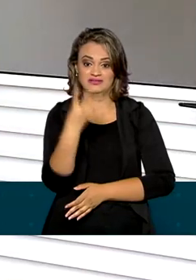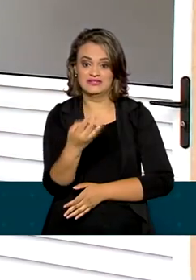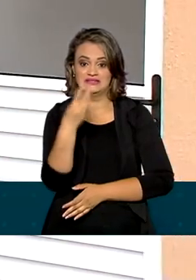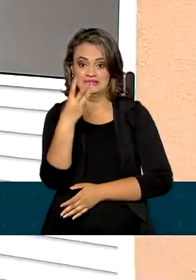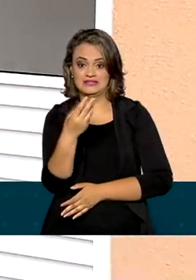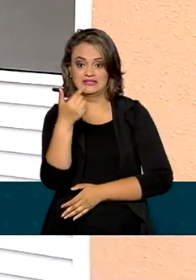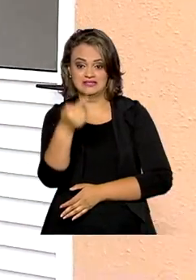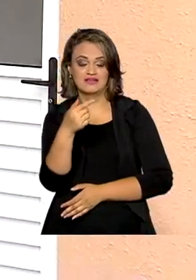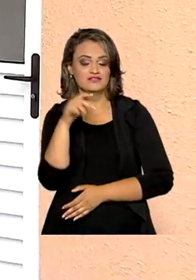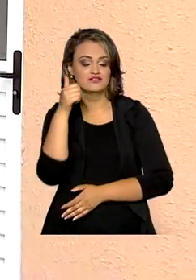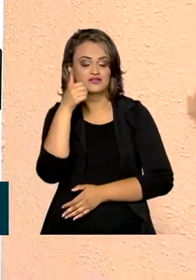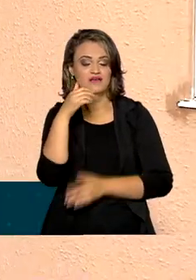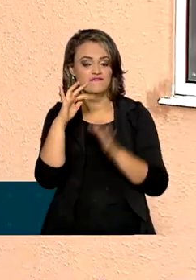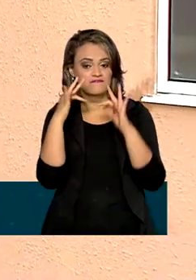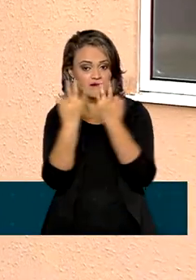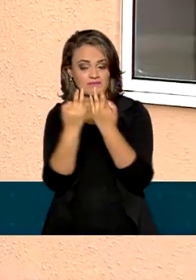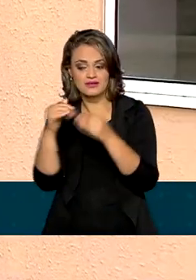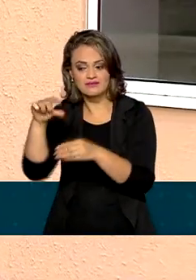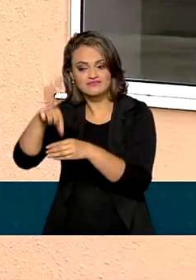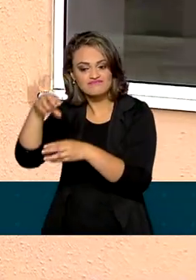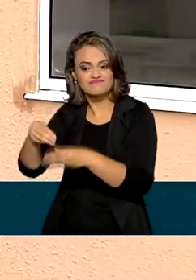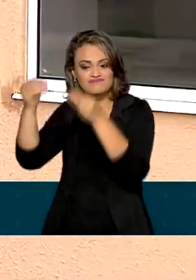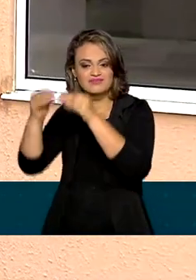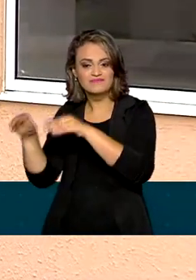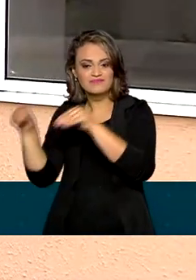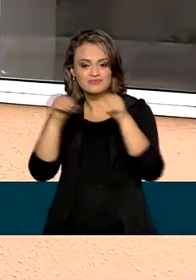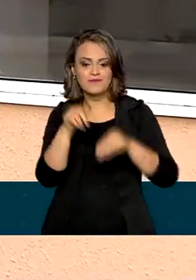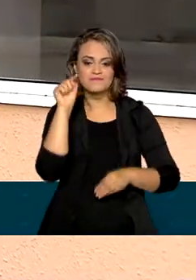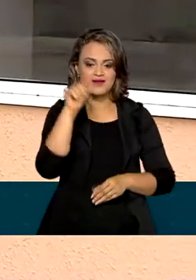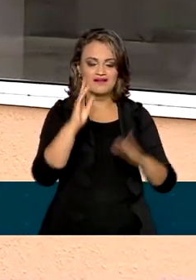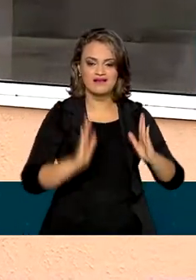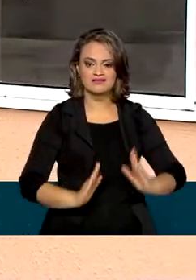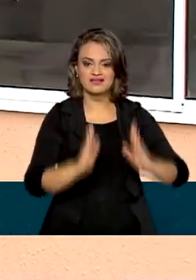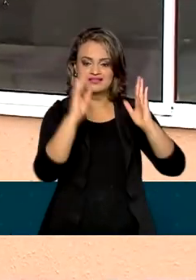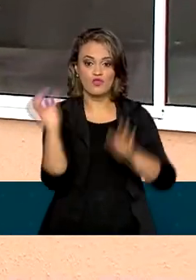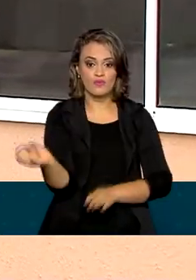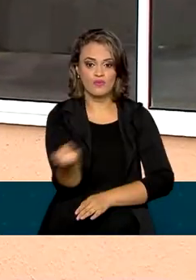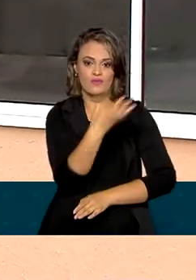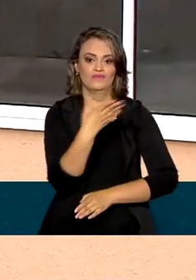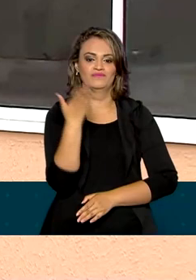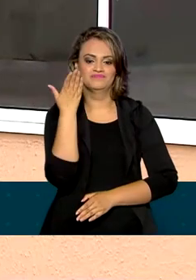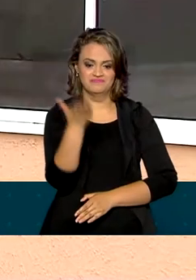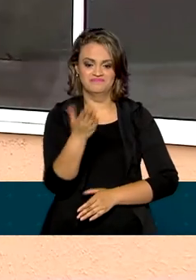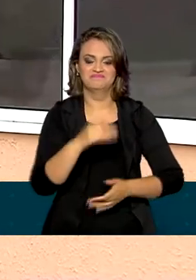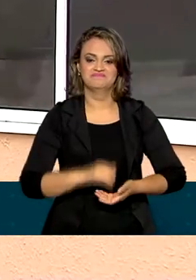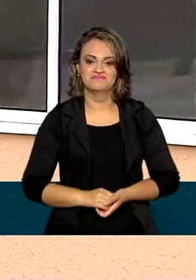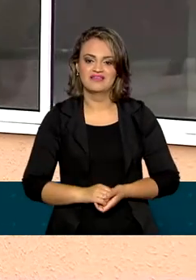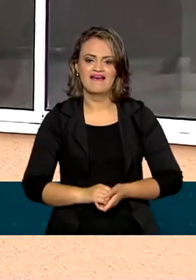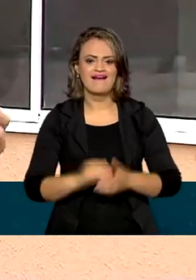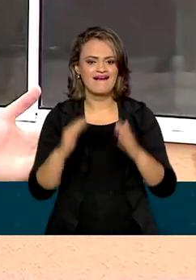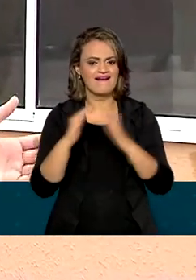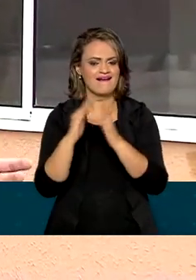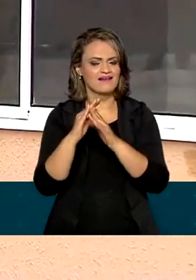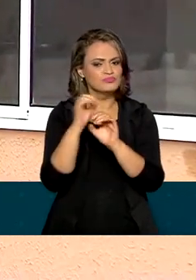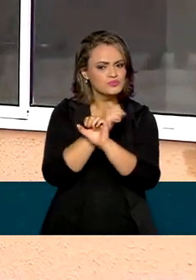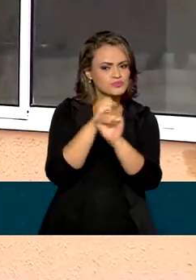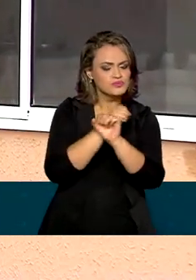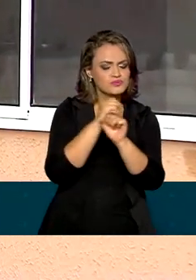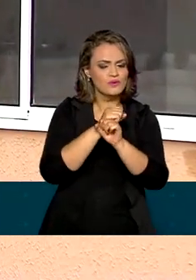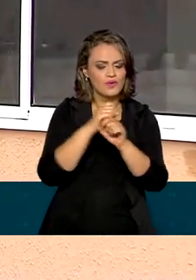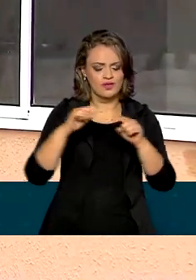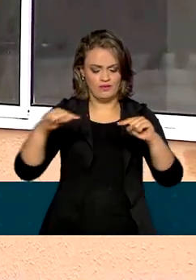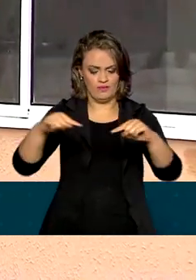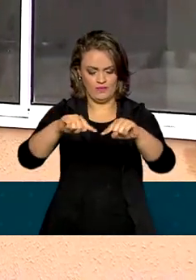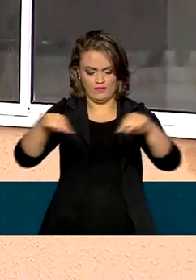famílias foram sorteadas para viver aqui, no residencial Oiticica 1. São casas de alvenaria com